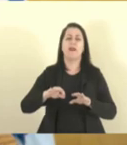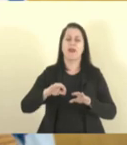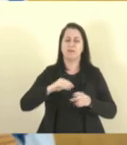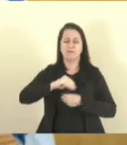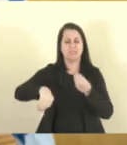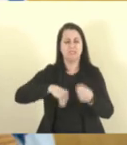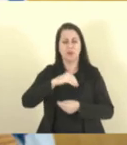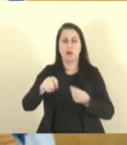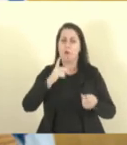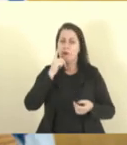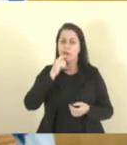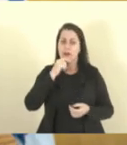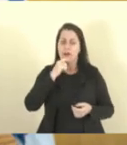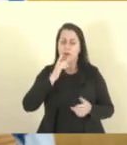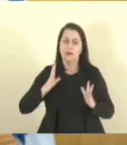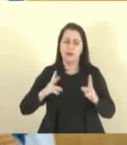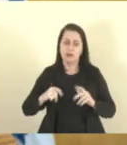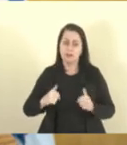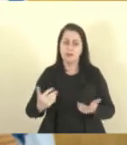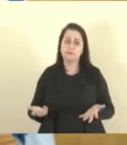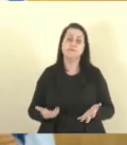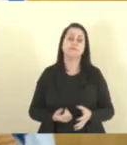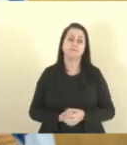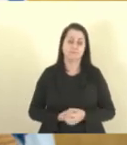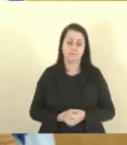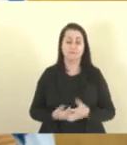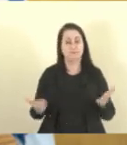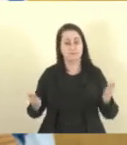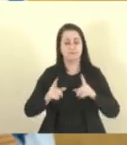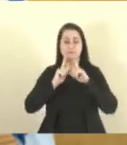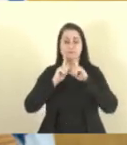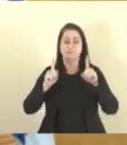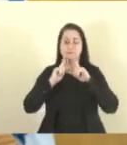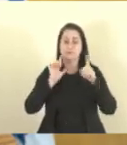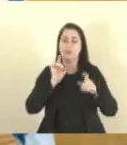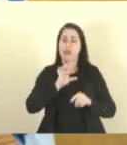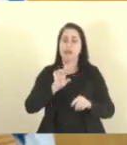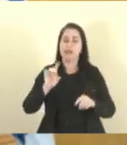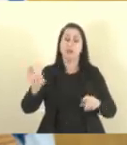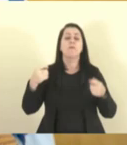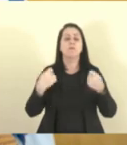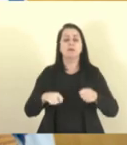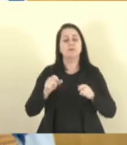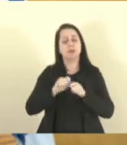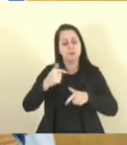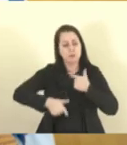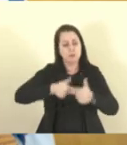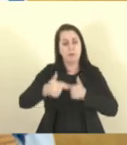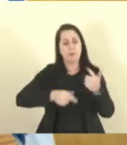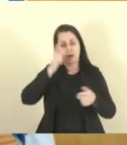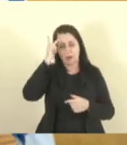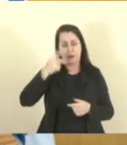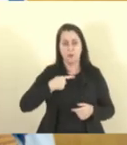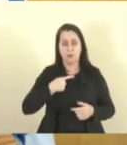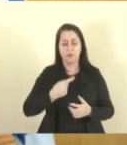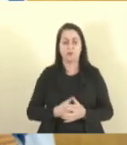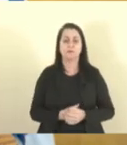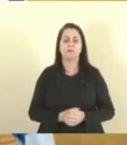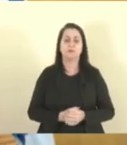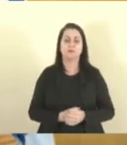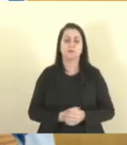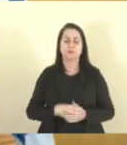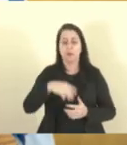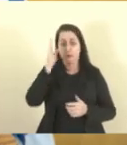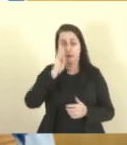e por aí vai. Então, não adianta reclamar, cada um tem que fazer a sua parte. No